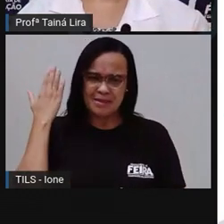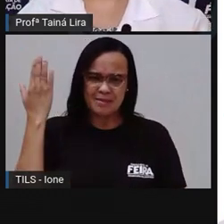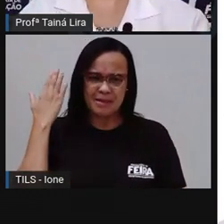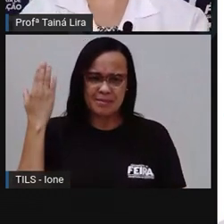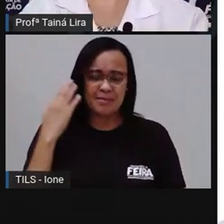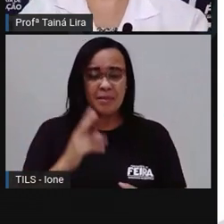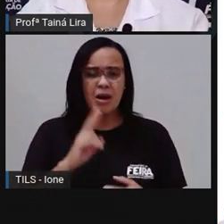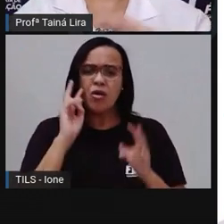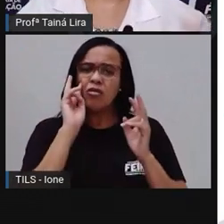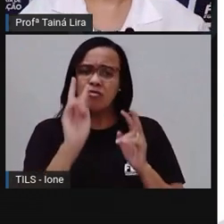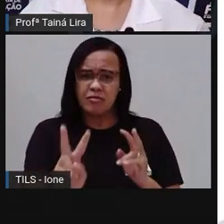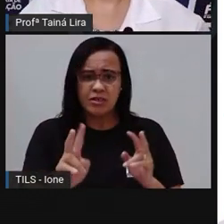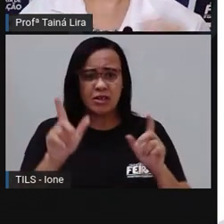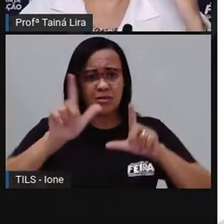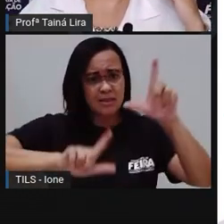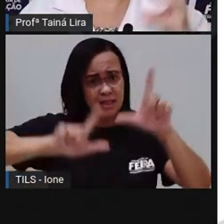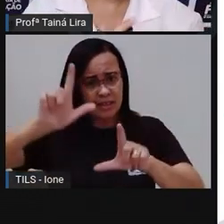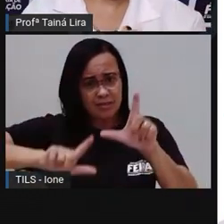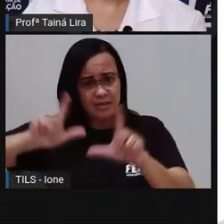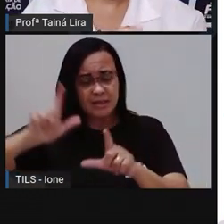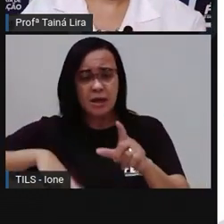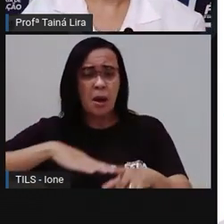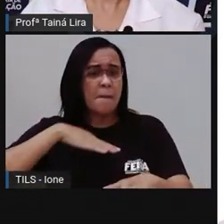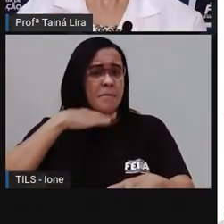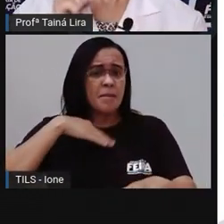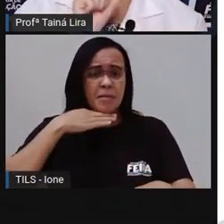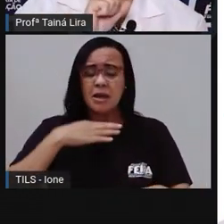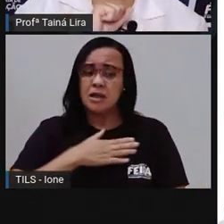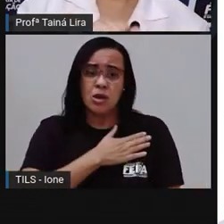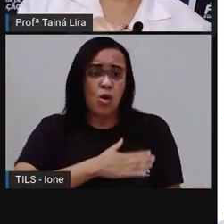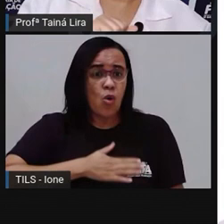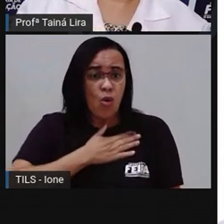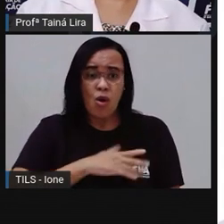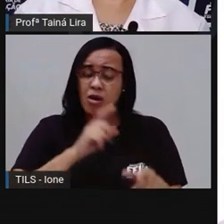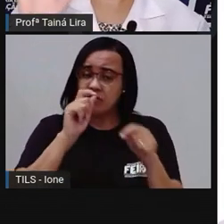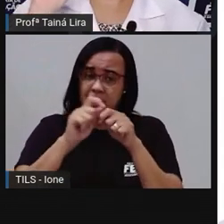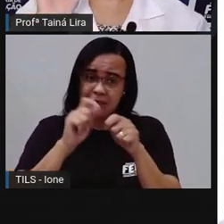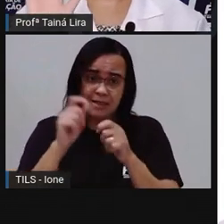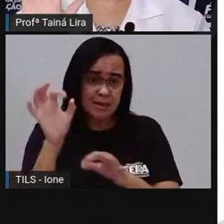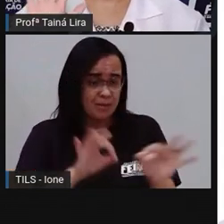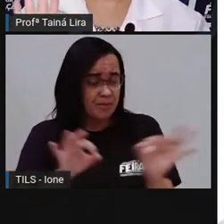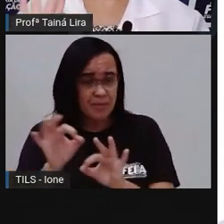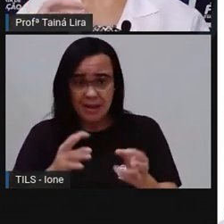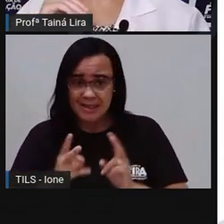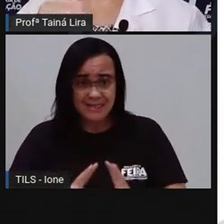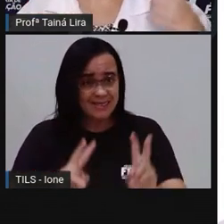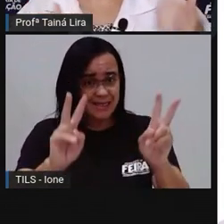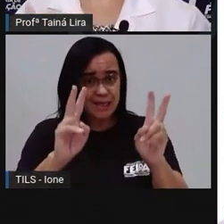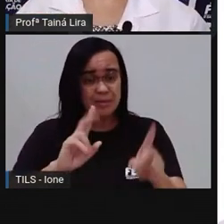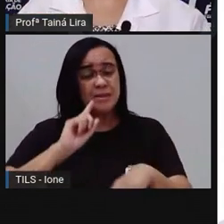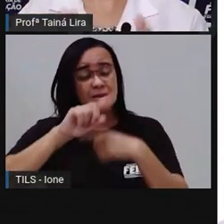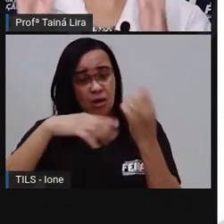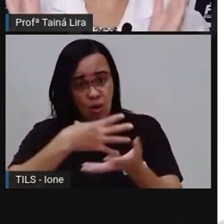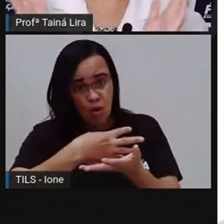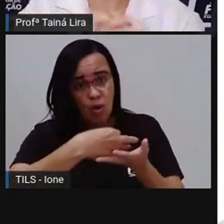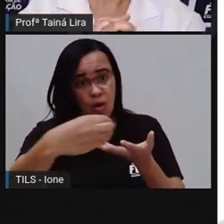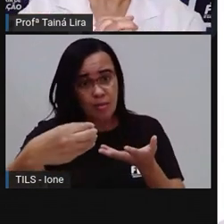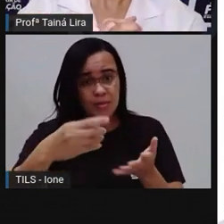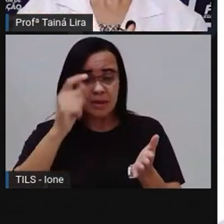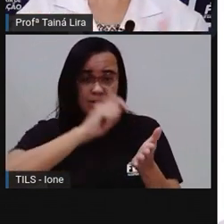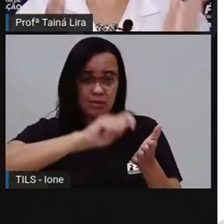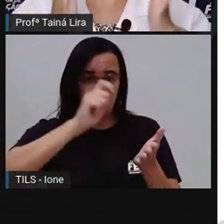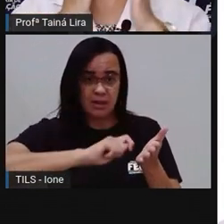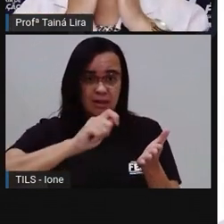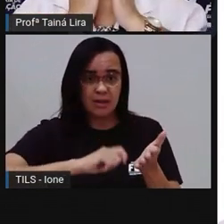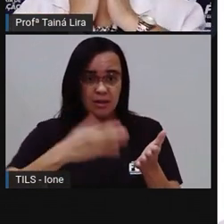de televisão, que a minha mãe adora fazer aqui, não tem problema, tá? Anota no caderno que a gente vai utilizar aí numa próxima aula, tá bom?